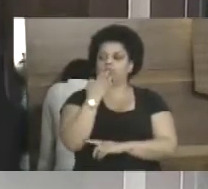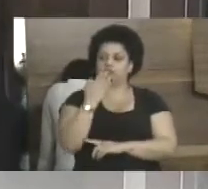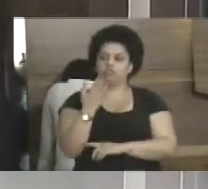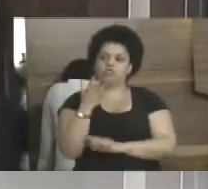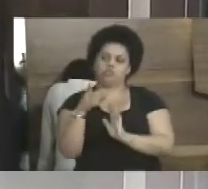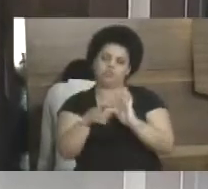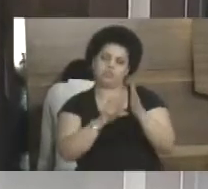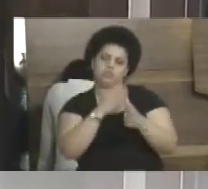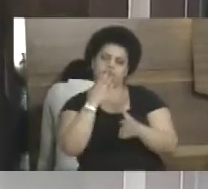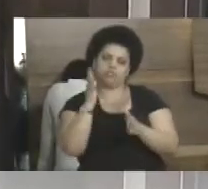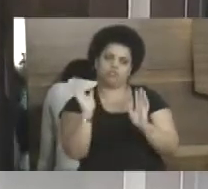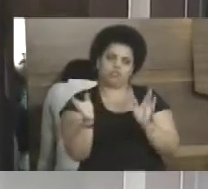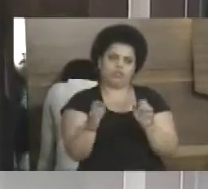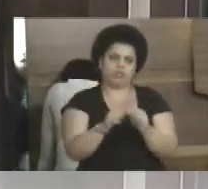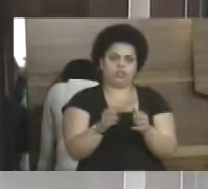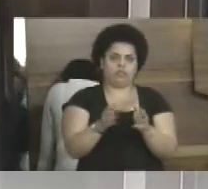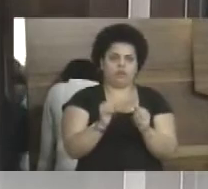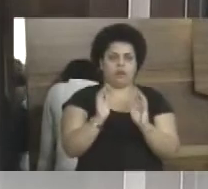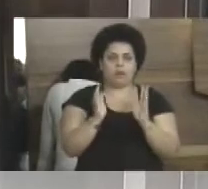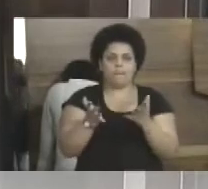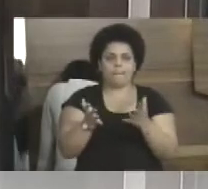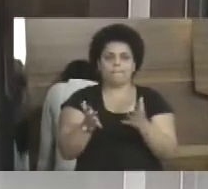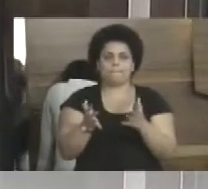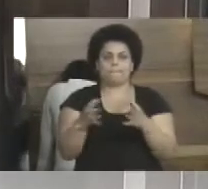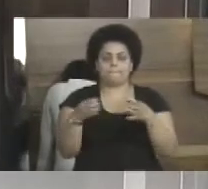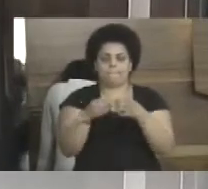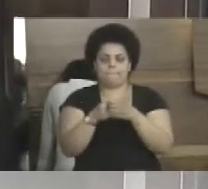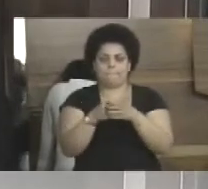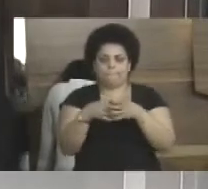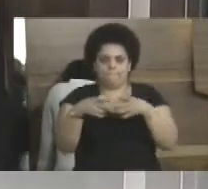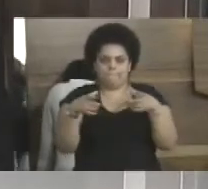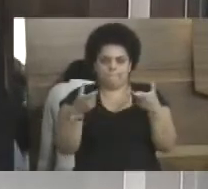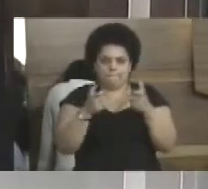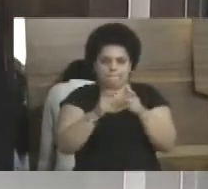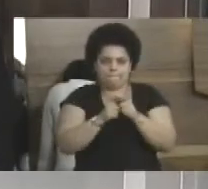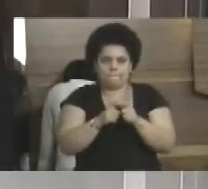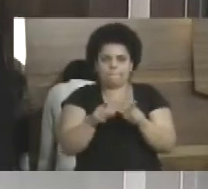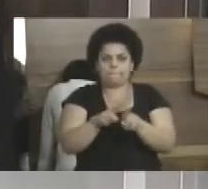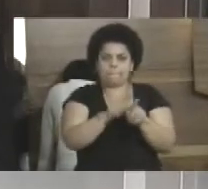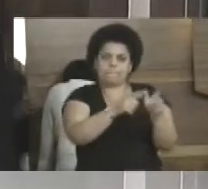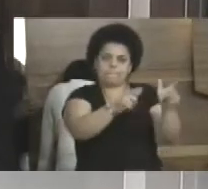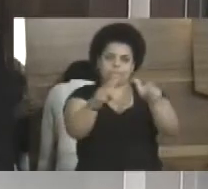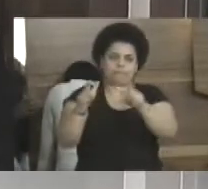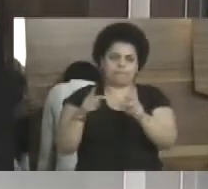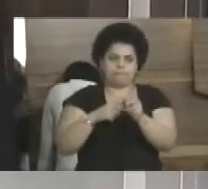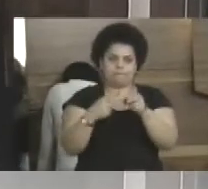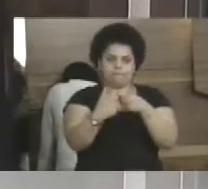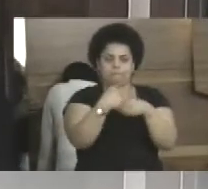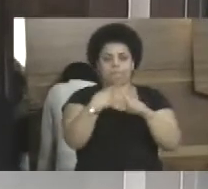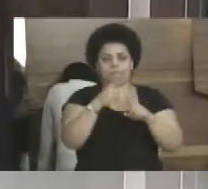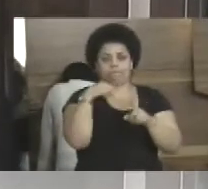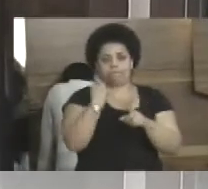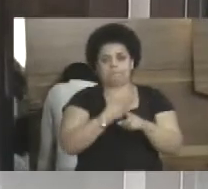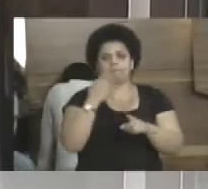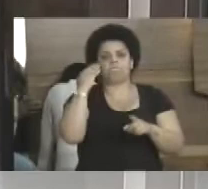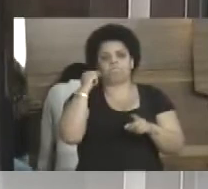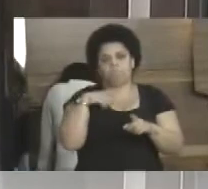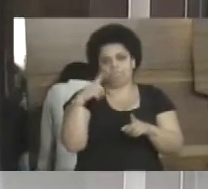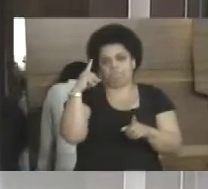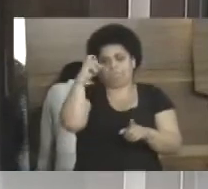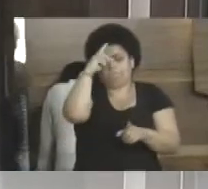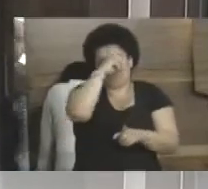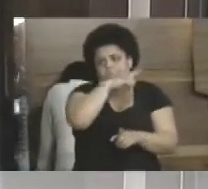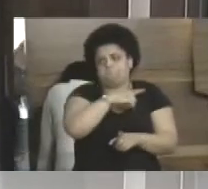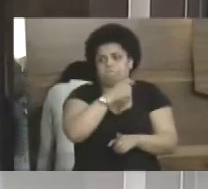pedi, fiz indicação aqui para fazer uma creche no Camurim Pequeno, em outras localidades, em outros bairros, porque sabemos da demanda, sabemos que tem